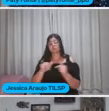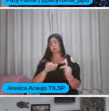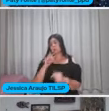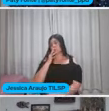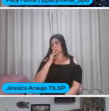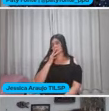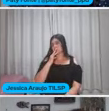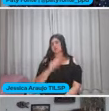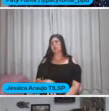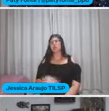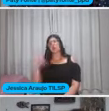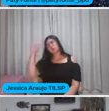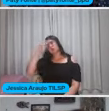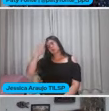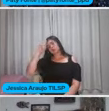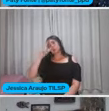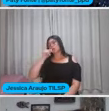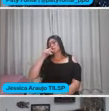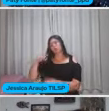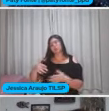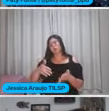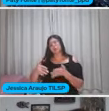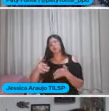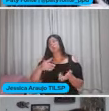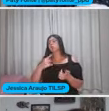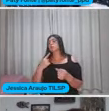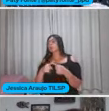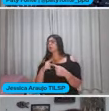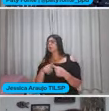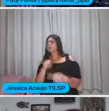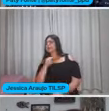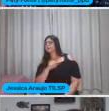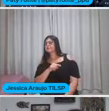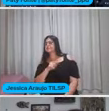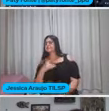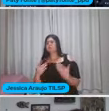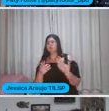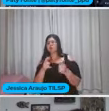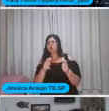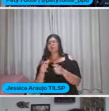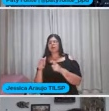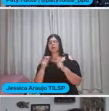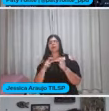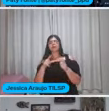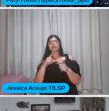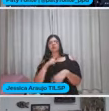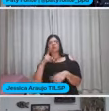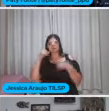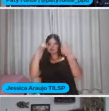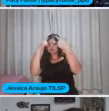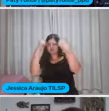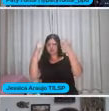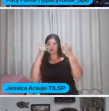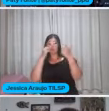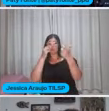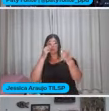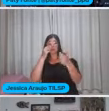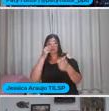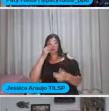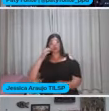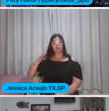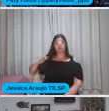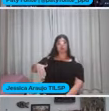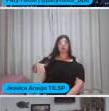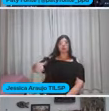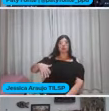Rio A história do Rio O que levou o Rio Estar daquele jeito Em alguns lugares Tem questão de violência Por conta de tráfico Na região do